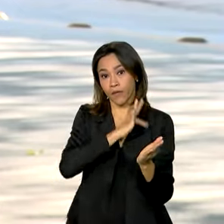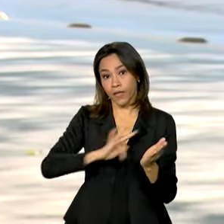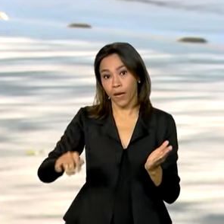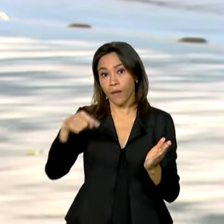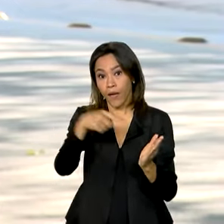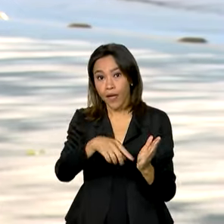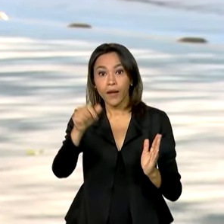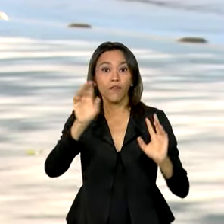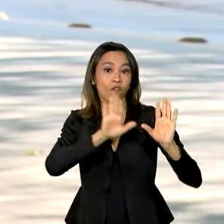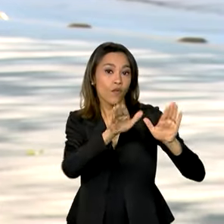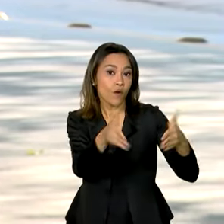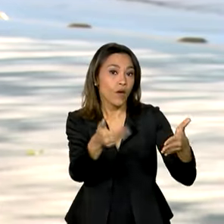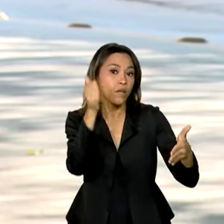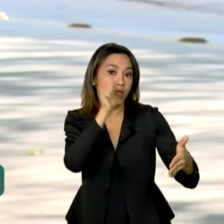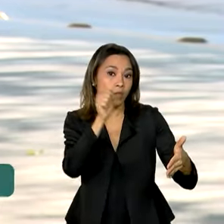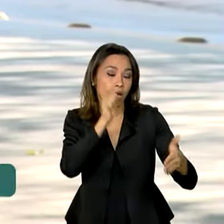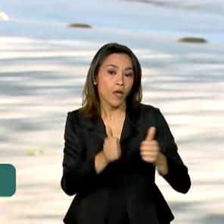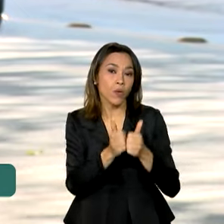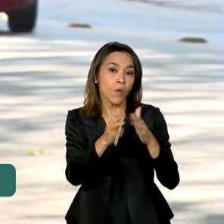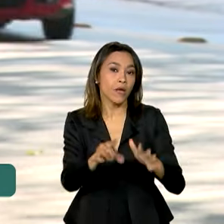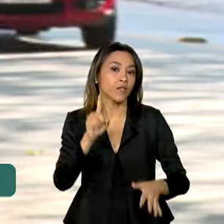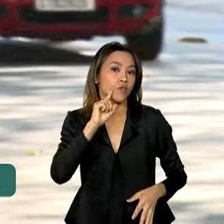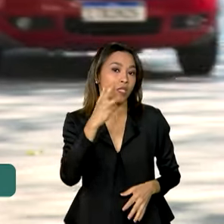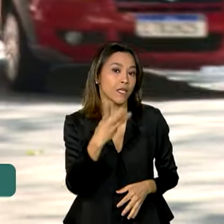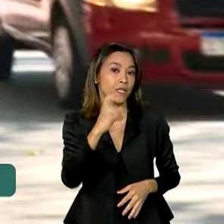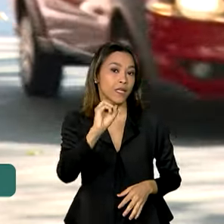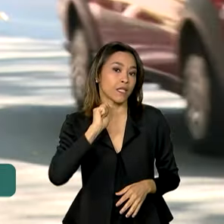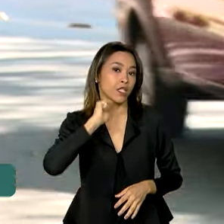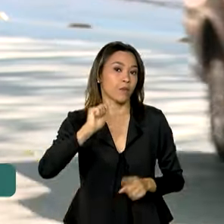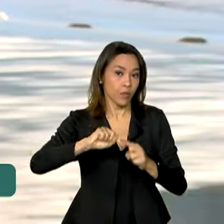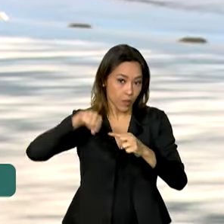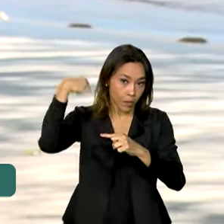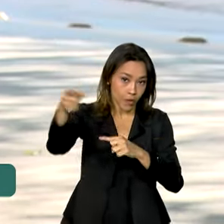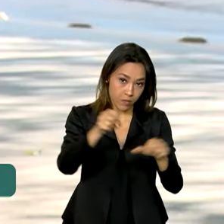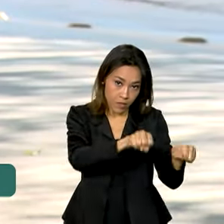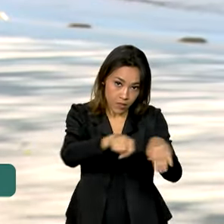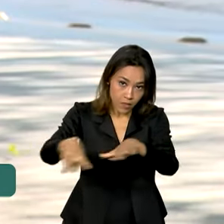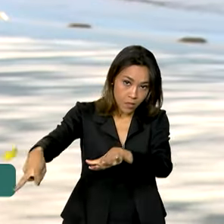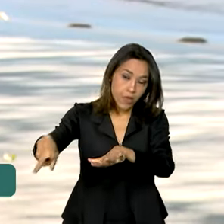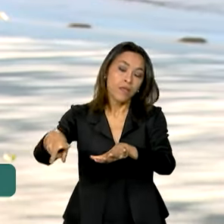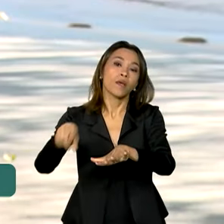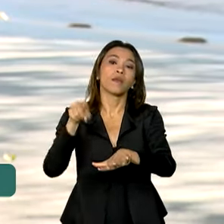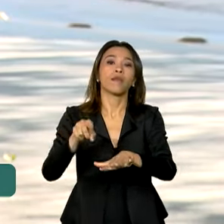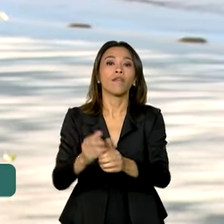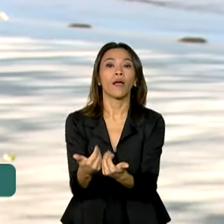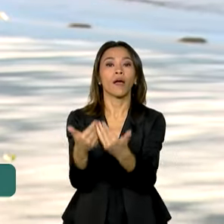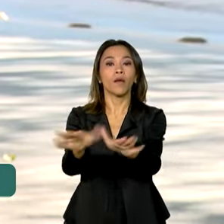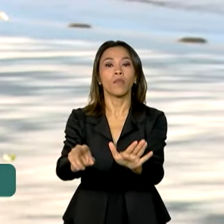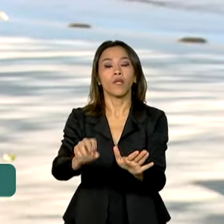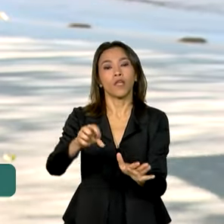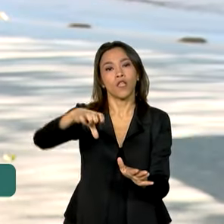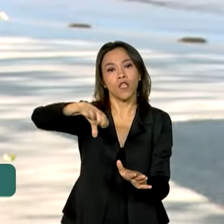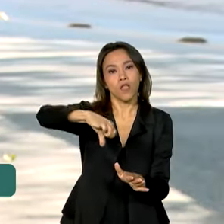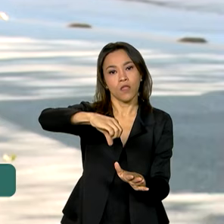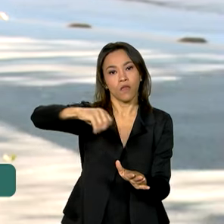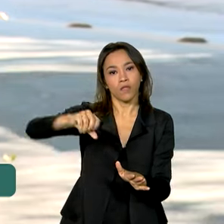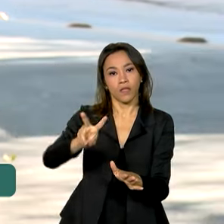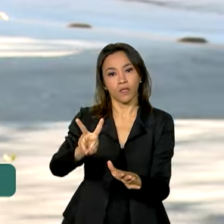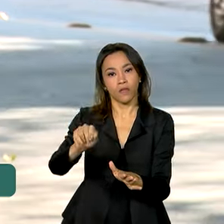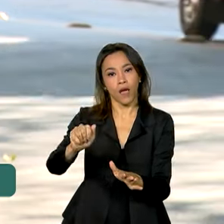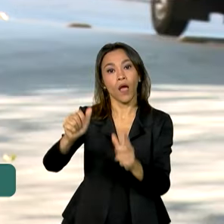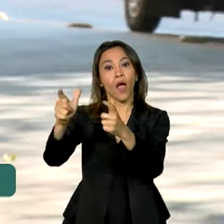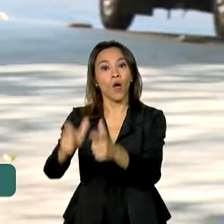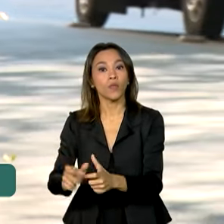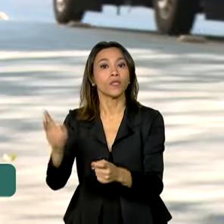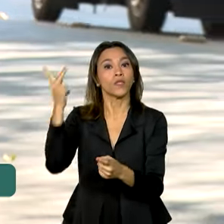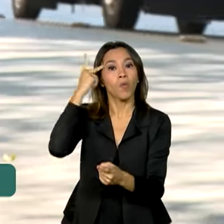Mil. Ele terá início no dia 30 de abril na próxima semana e vai trazer 900 vagas nos municípios de São Paulo,